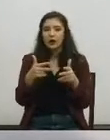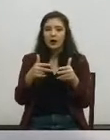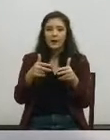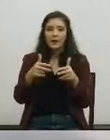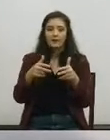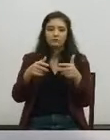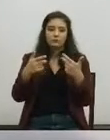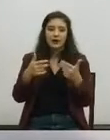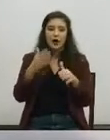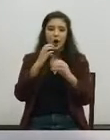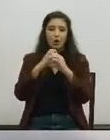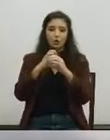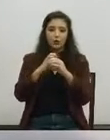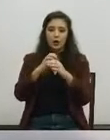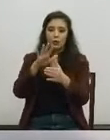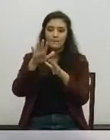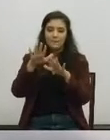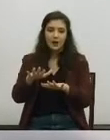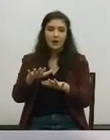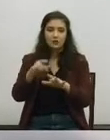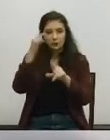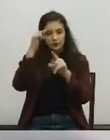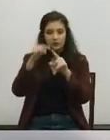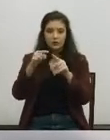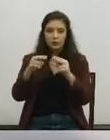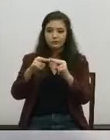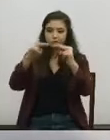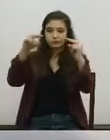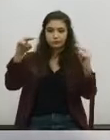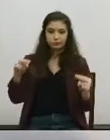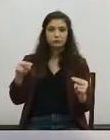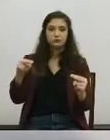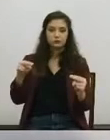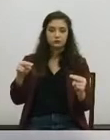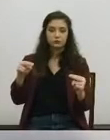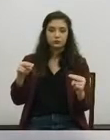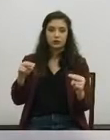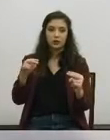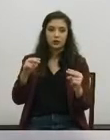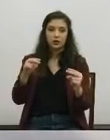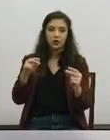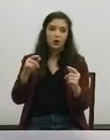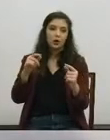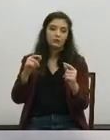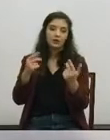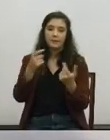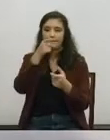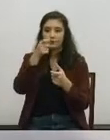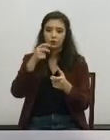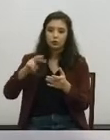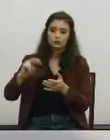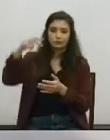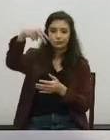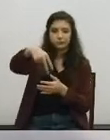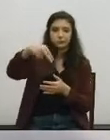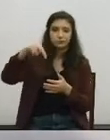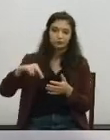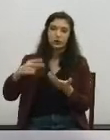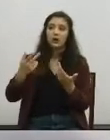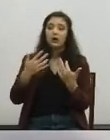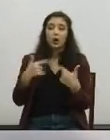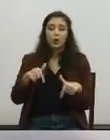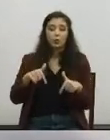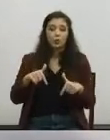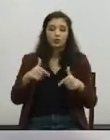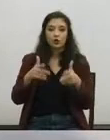autocarro para fazer uma passagem posonal. Aquilo que nós podemos vir a ter é, a partir do perfil existente que temos hoje em dia,